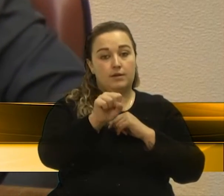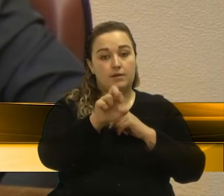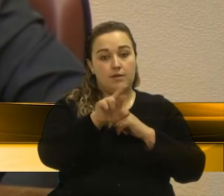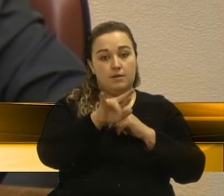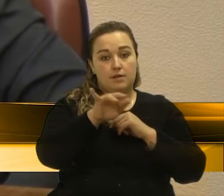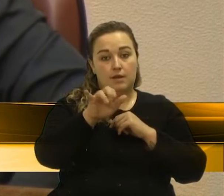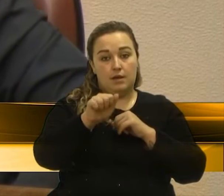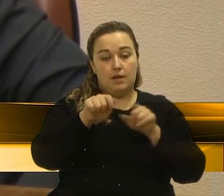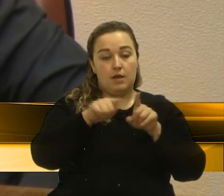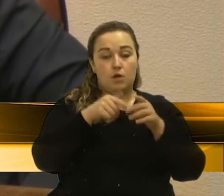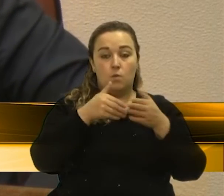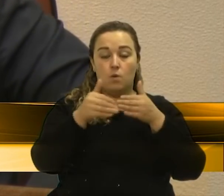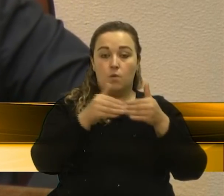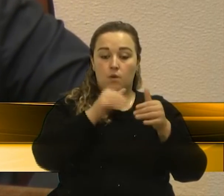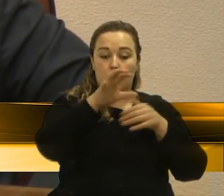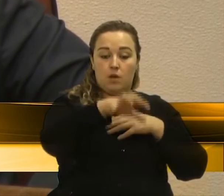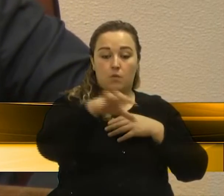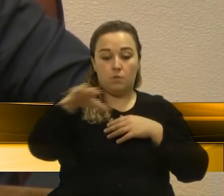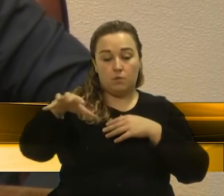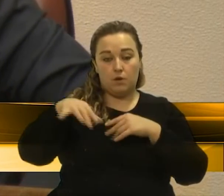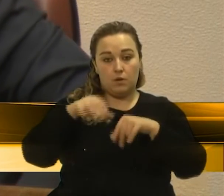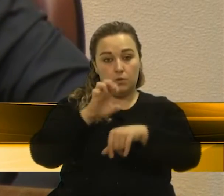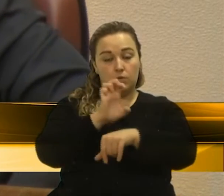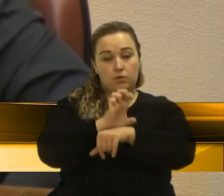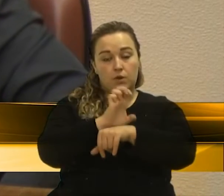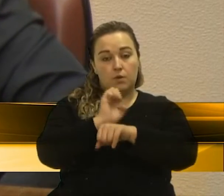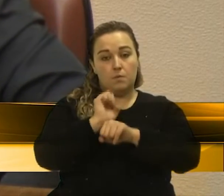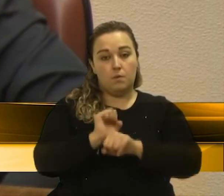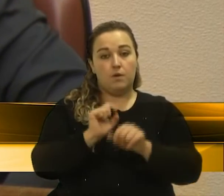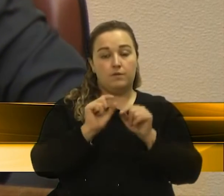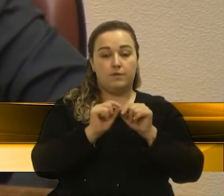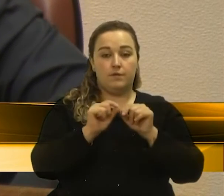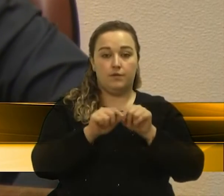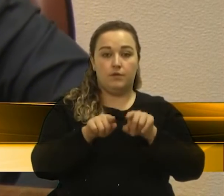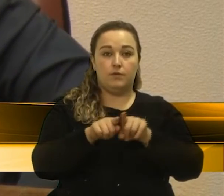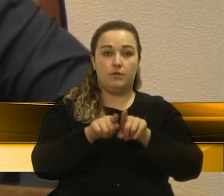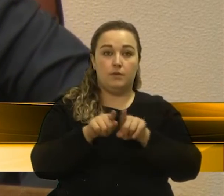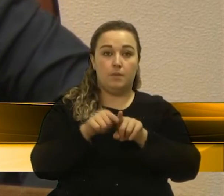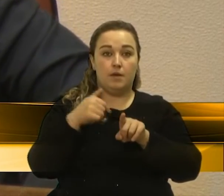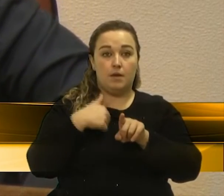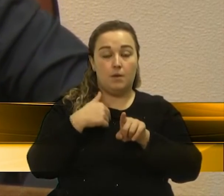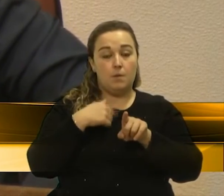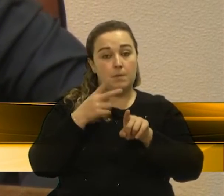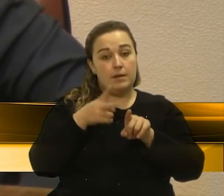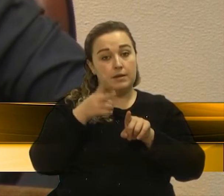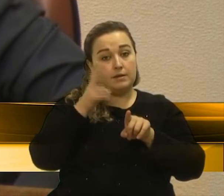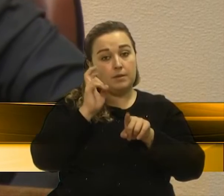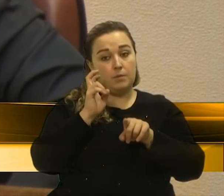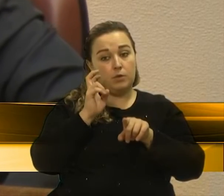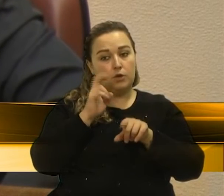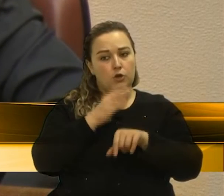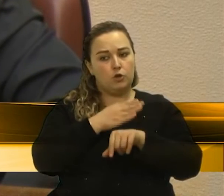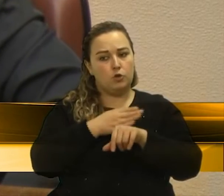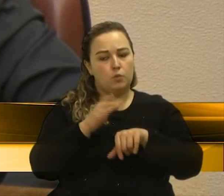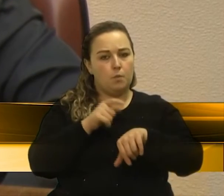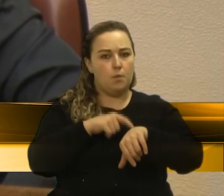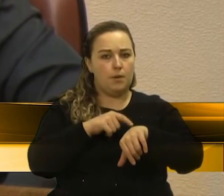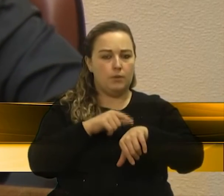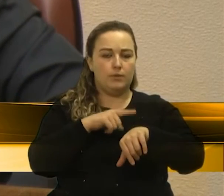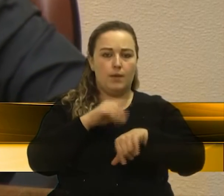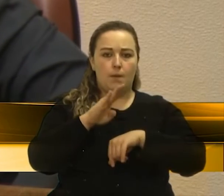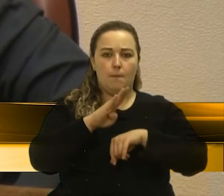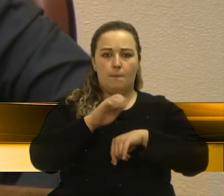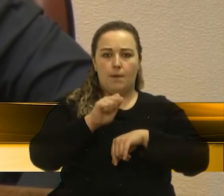local do Estado poderá ser feito. Ou seja, eu vejo que, a partir do momento que nós temos um batalhão